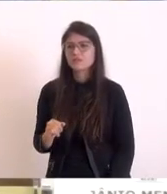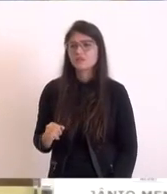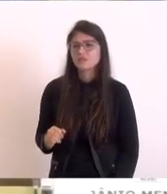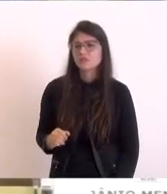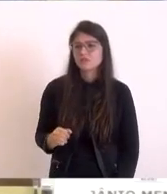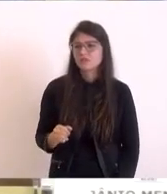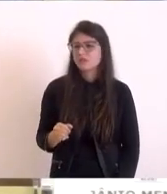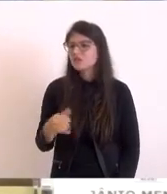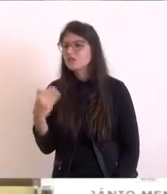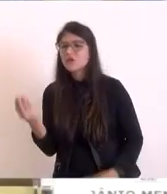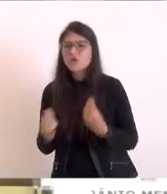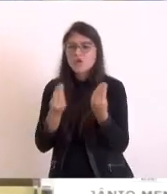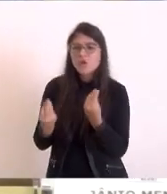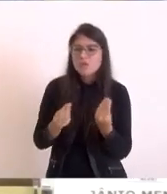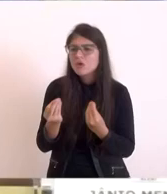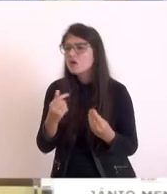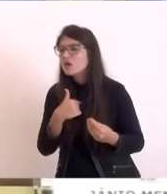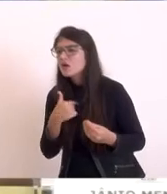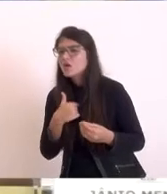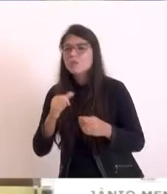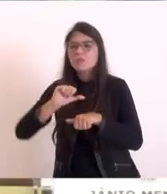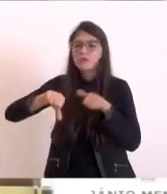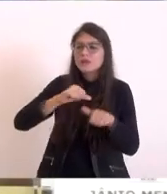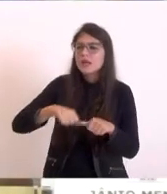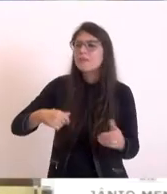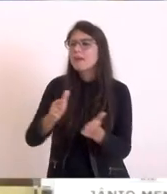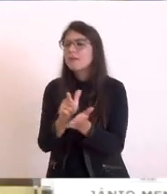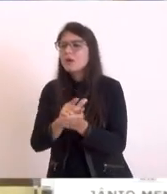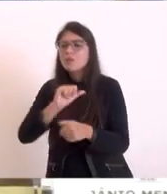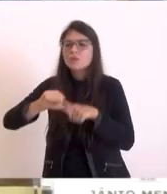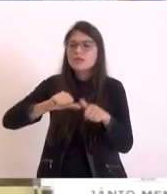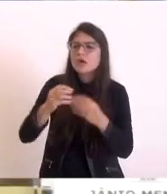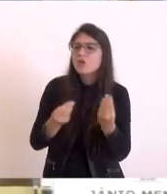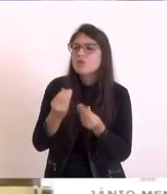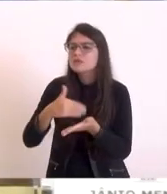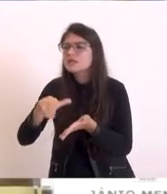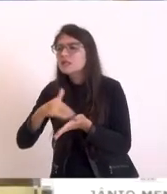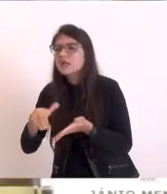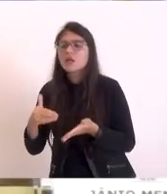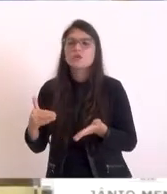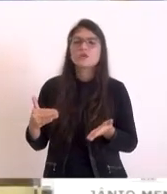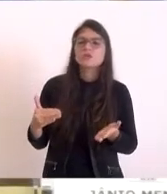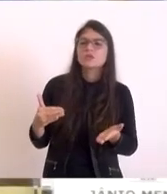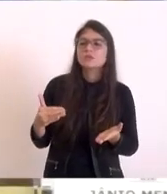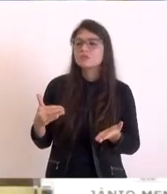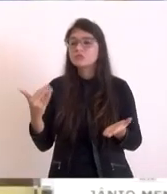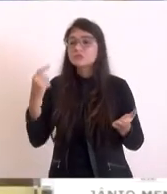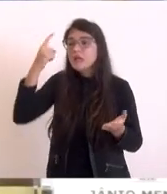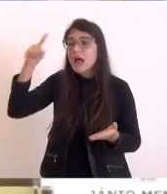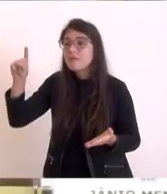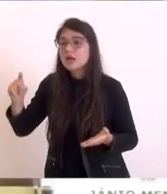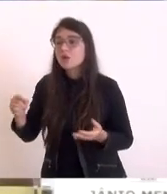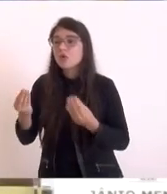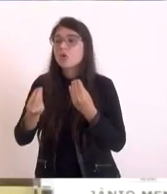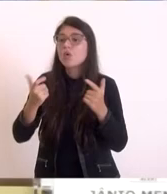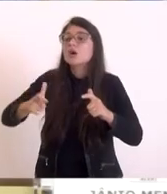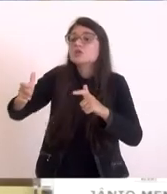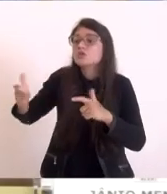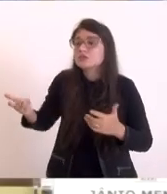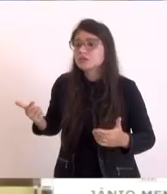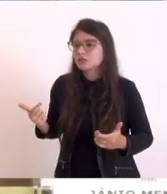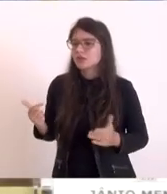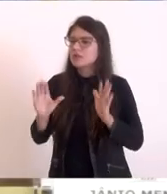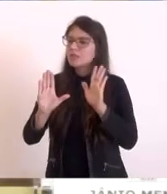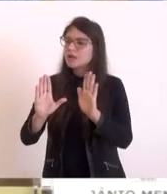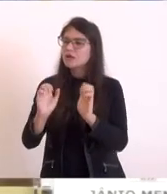recuperação modificar um ofício que ia ser entregue a um secretário o nosso presidente André Siciliano